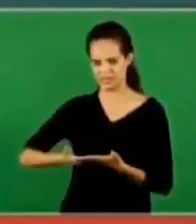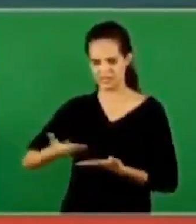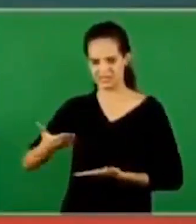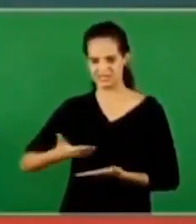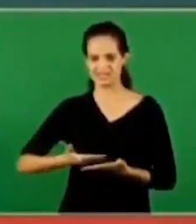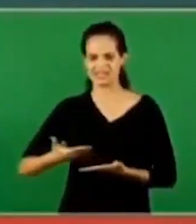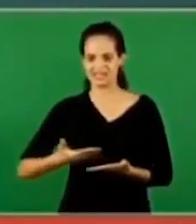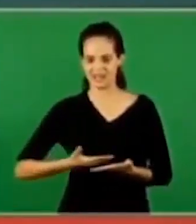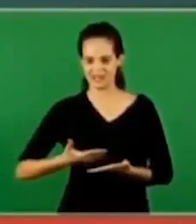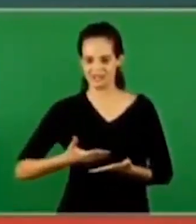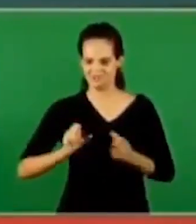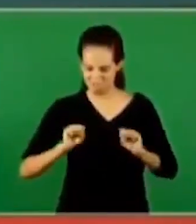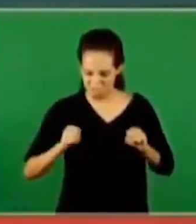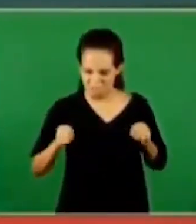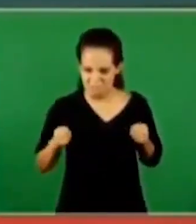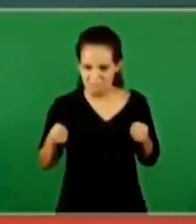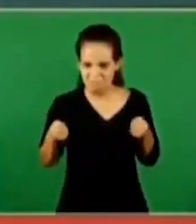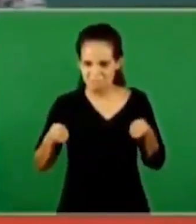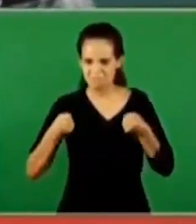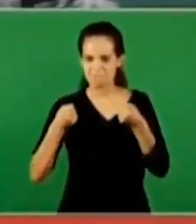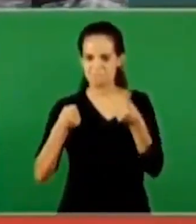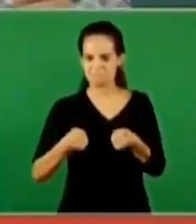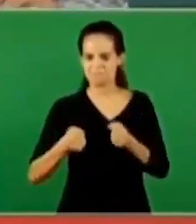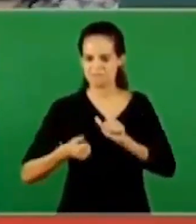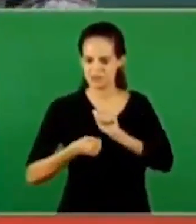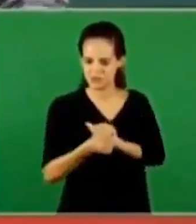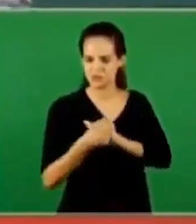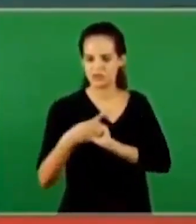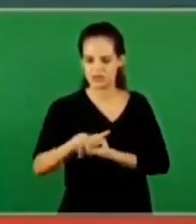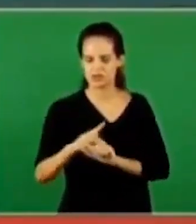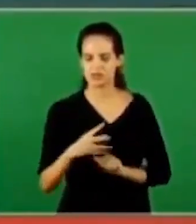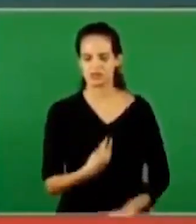empenhada sobre a sua vida.